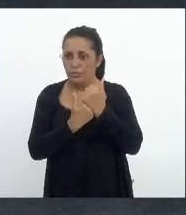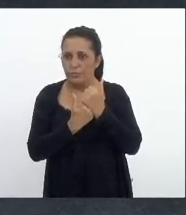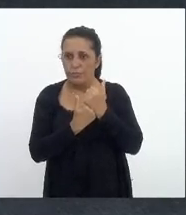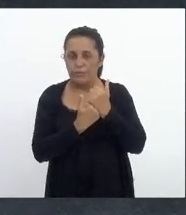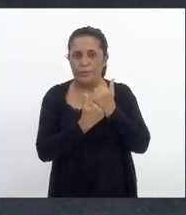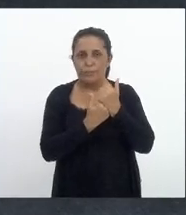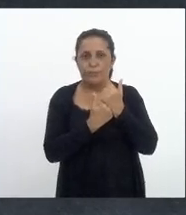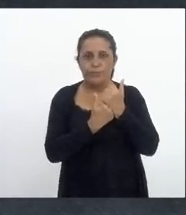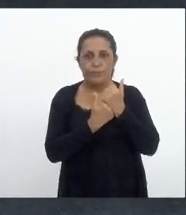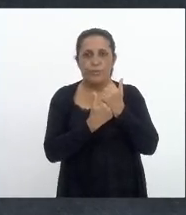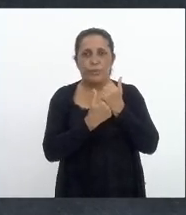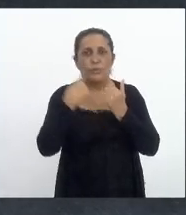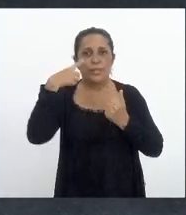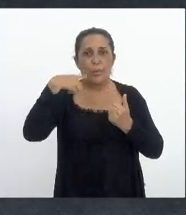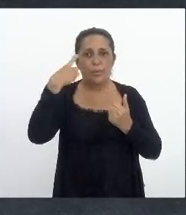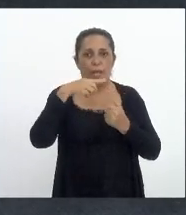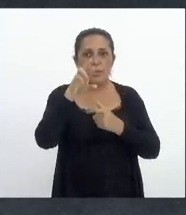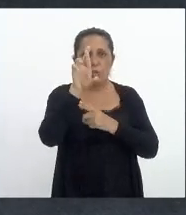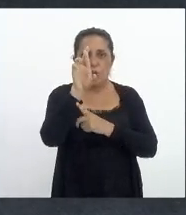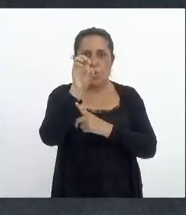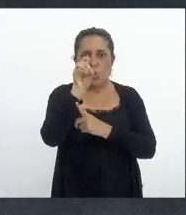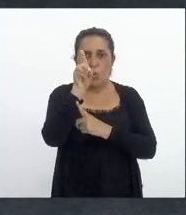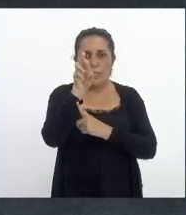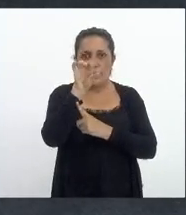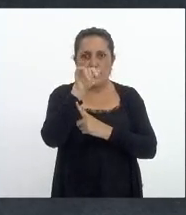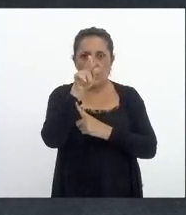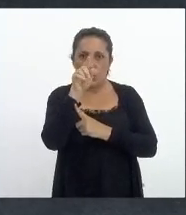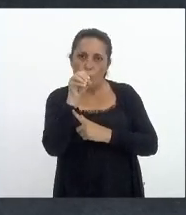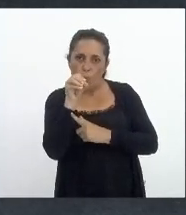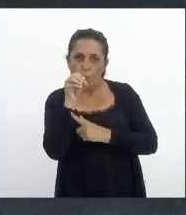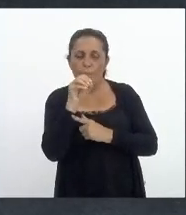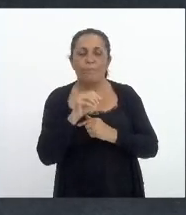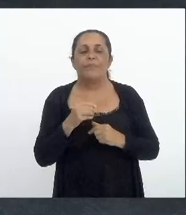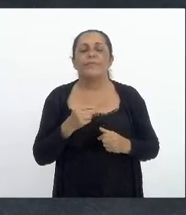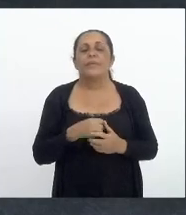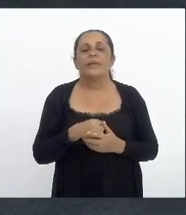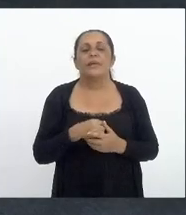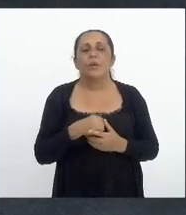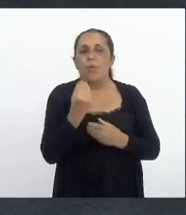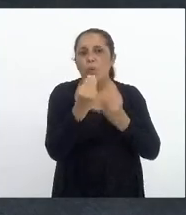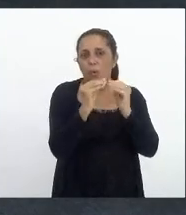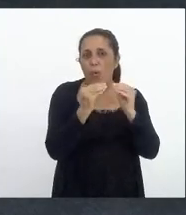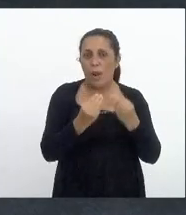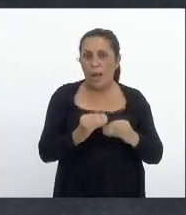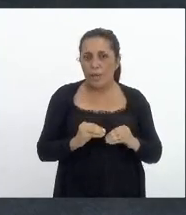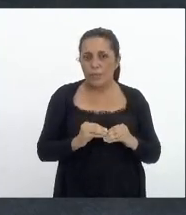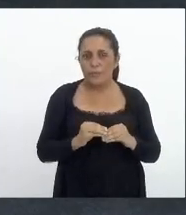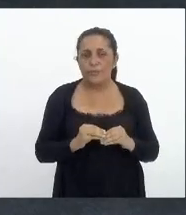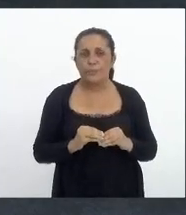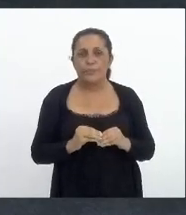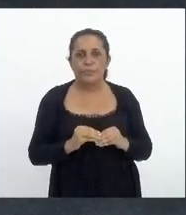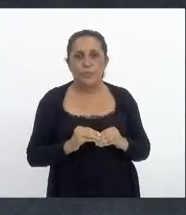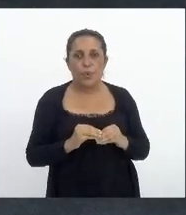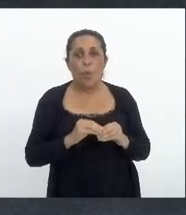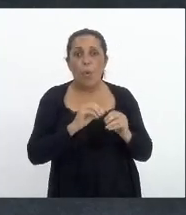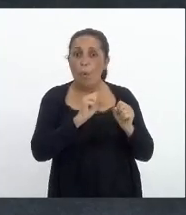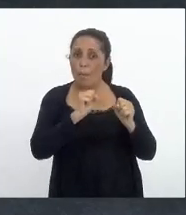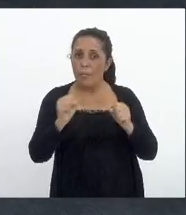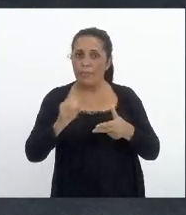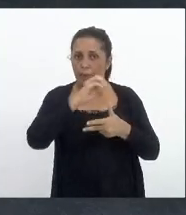deputado Rodrigo Amorim ter colocado que o poder